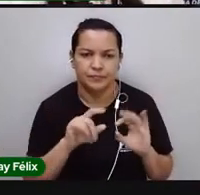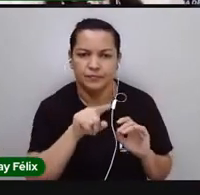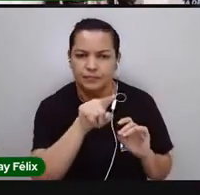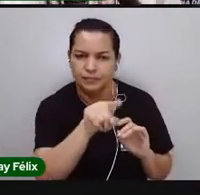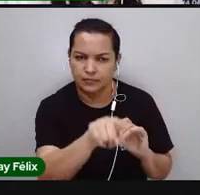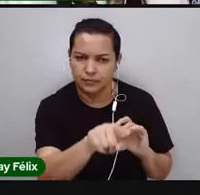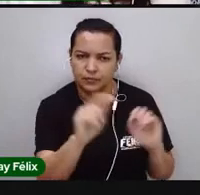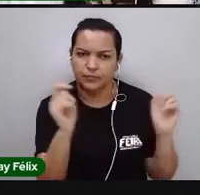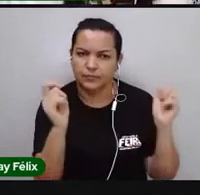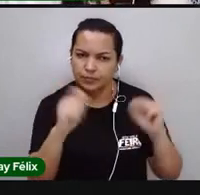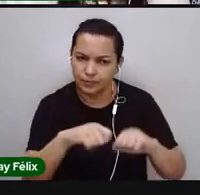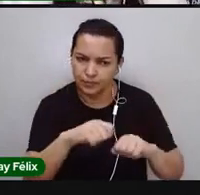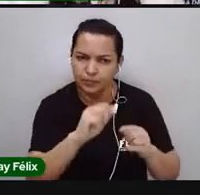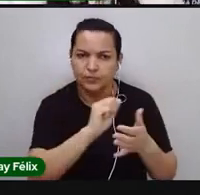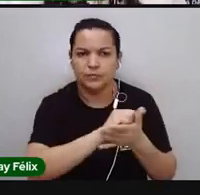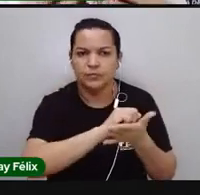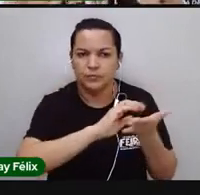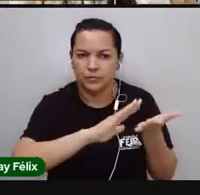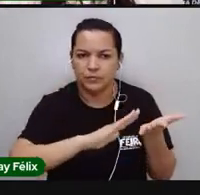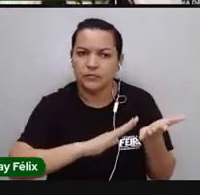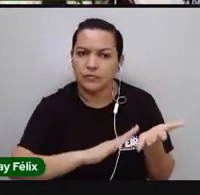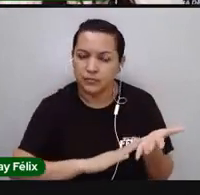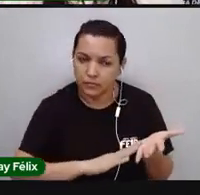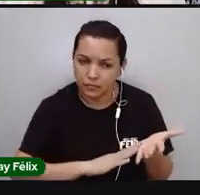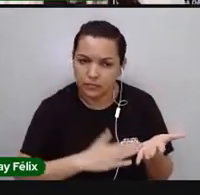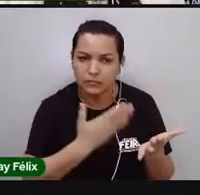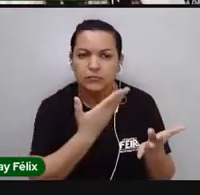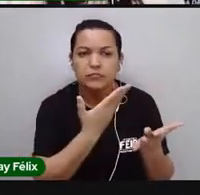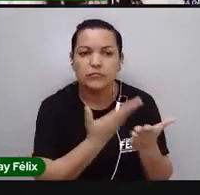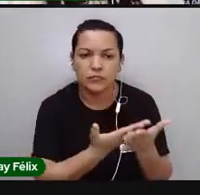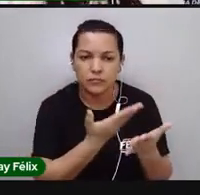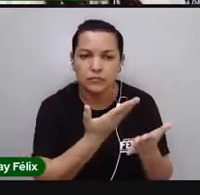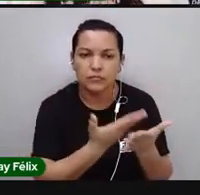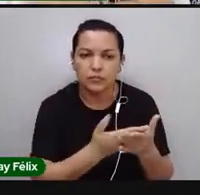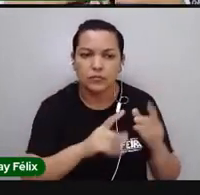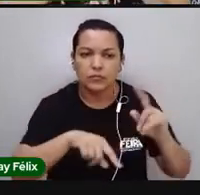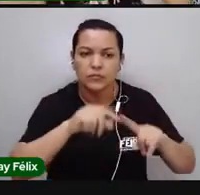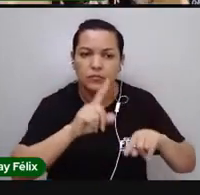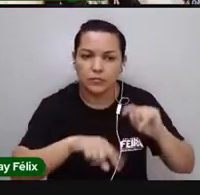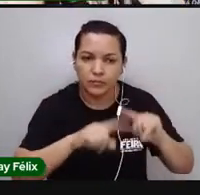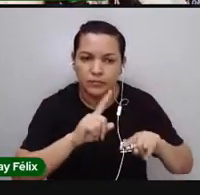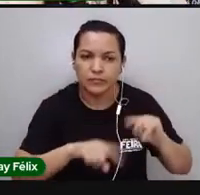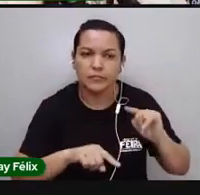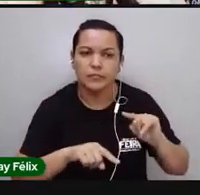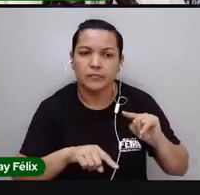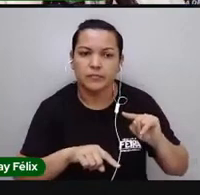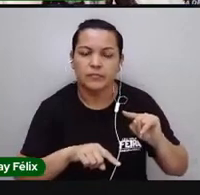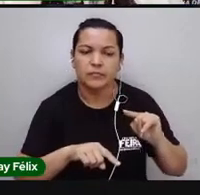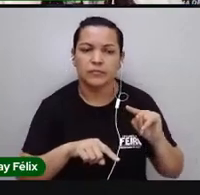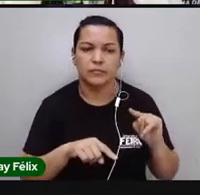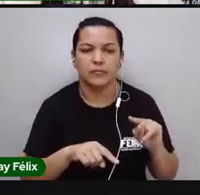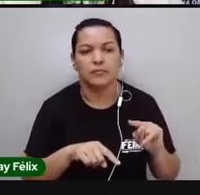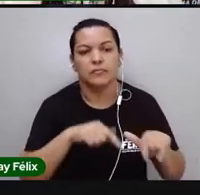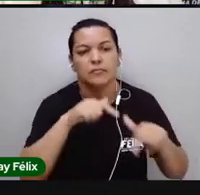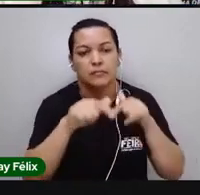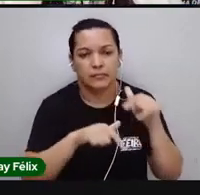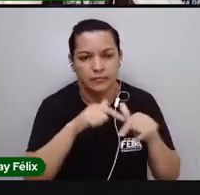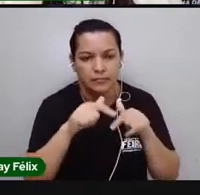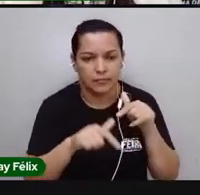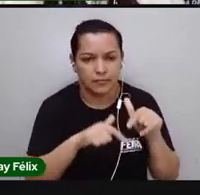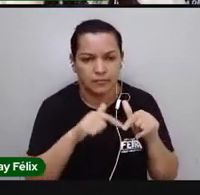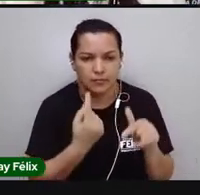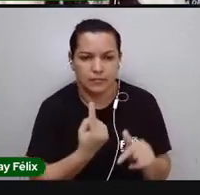de fazer as suas atividades de estudar aí com o seu material e trabalhar um pouco